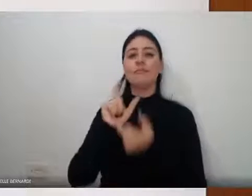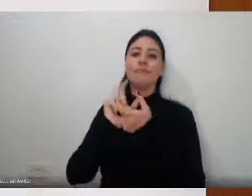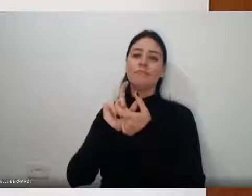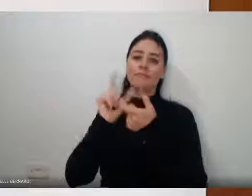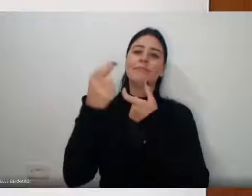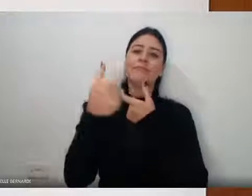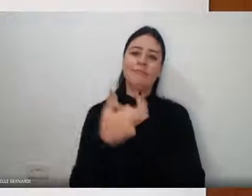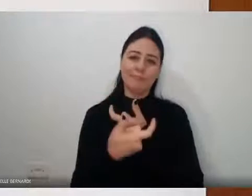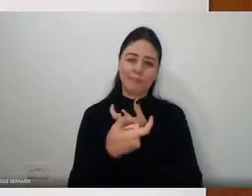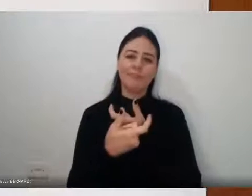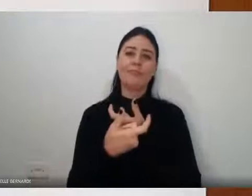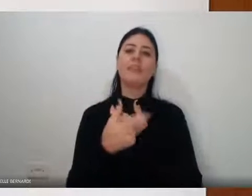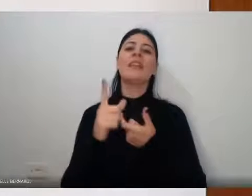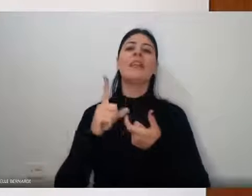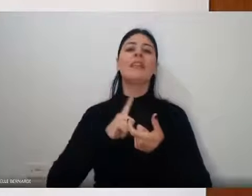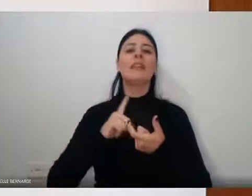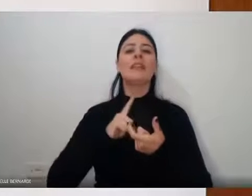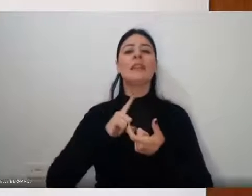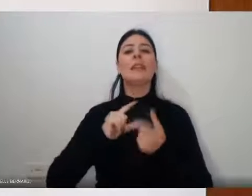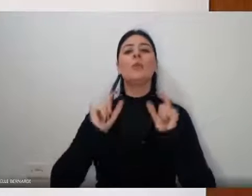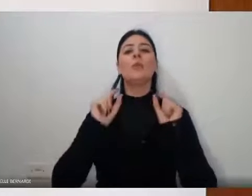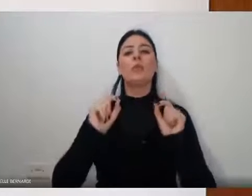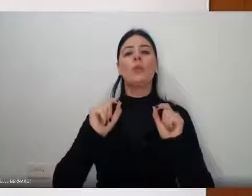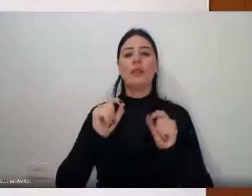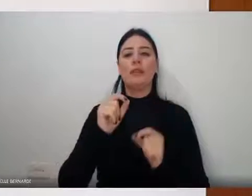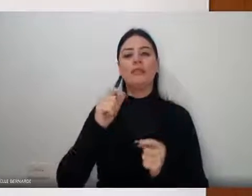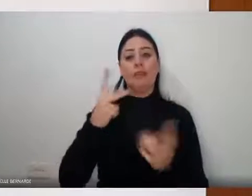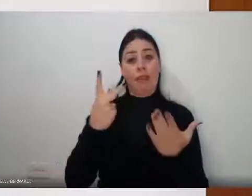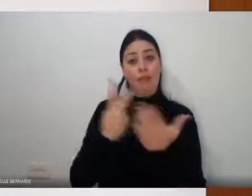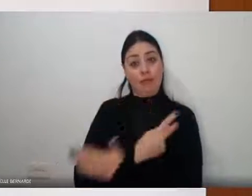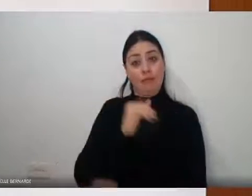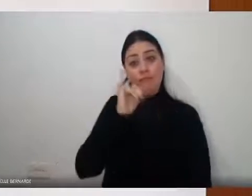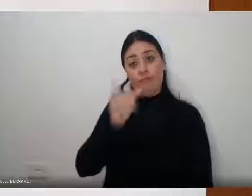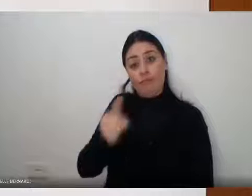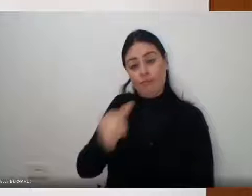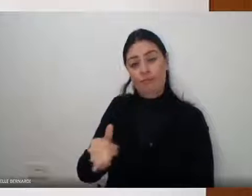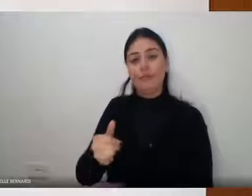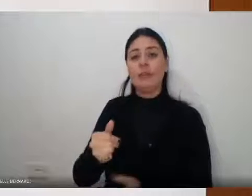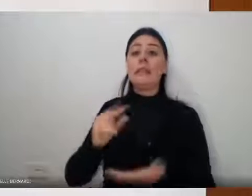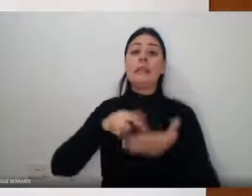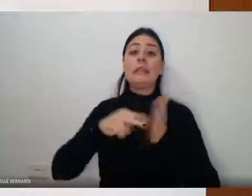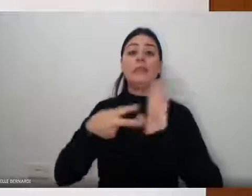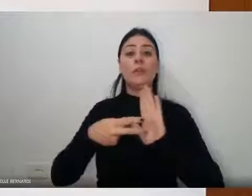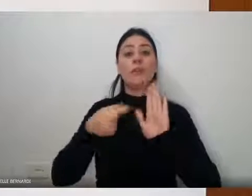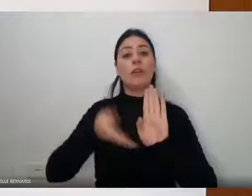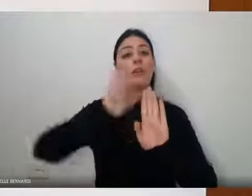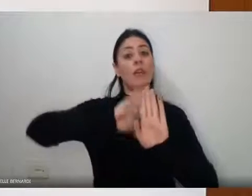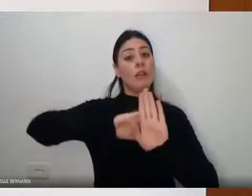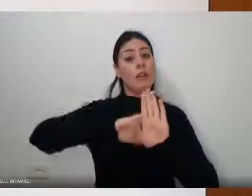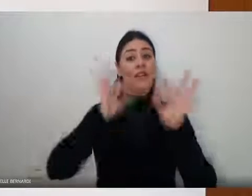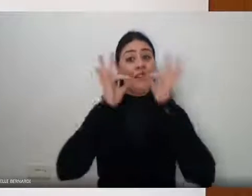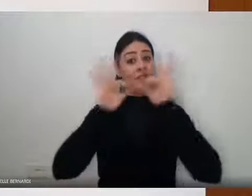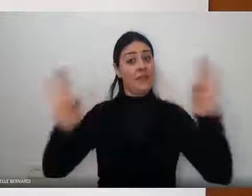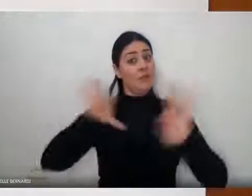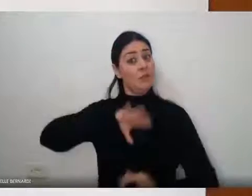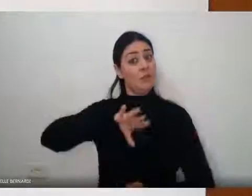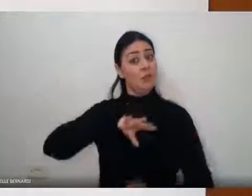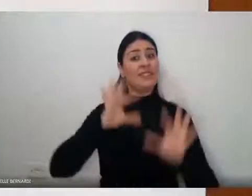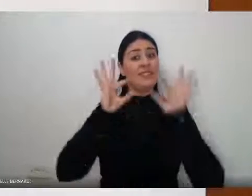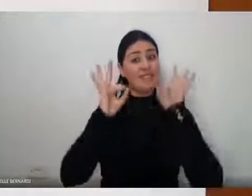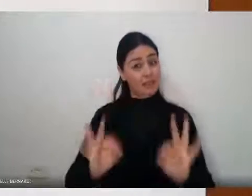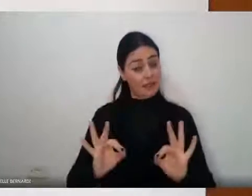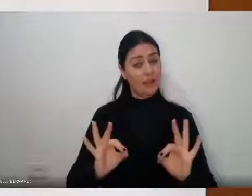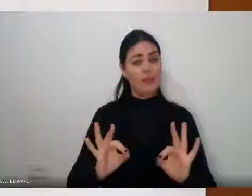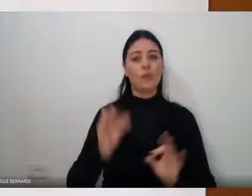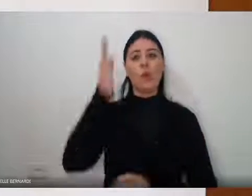foge. Correr, do verbo correr, correr, ou seja, eu vou fugir de um burro quando ele foge da sua cerca,